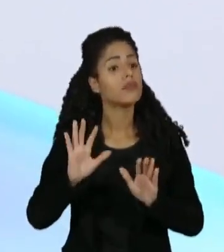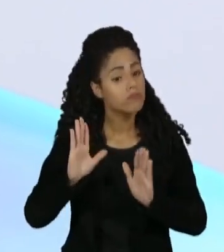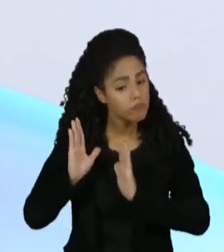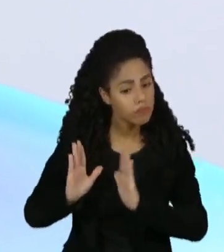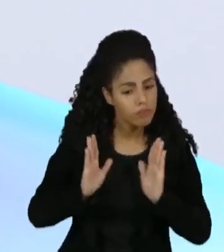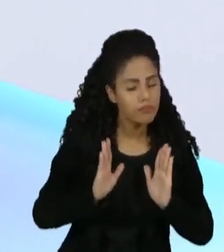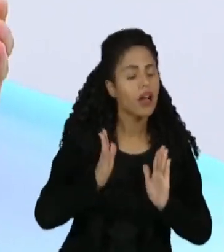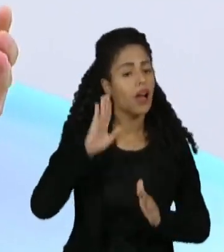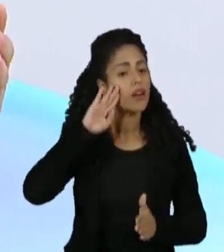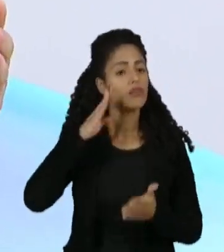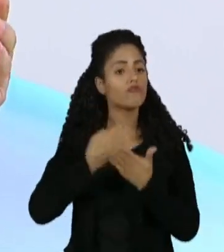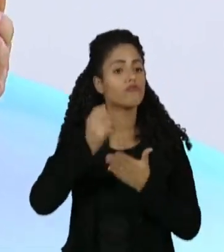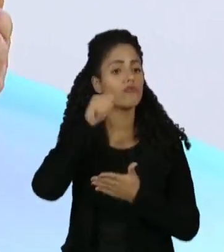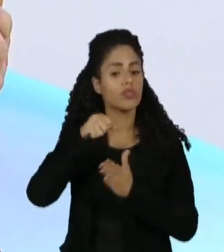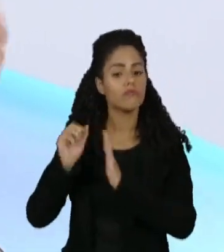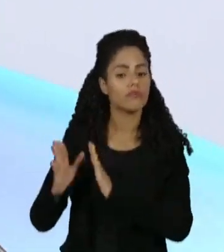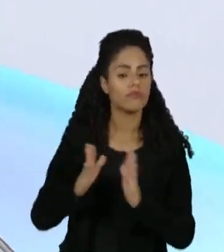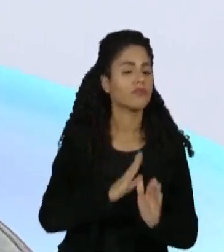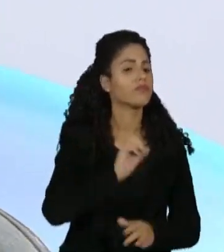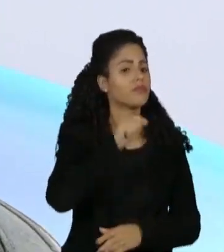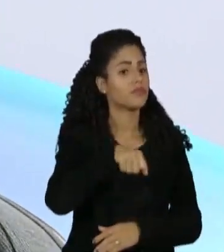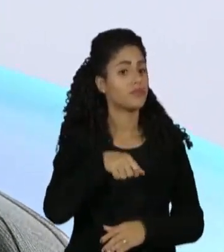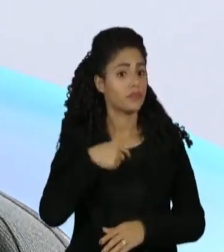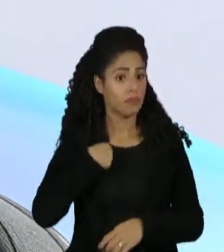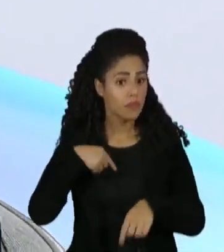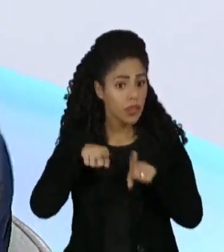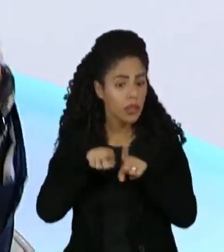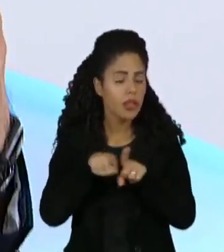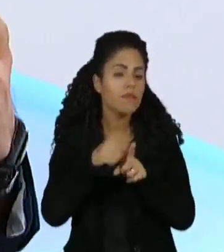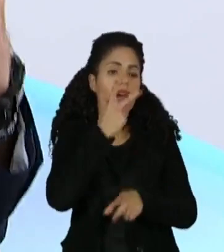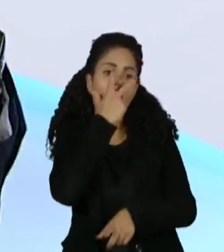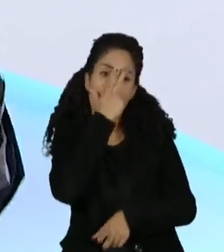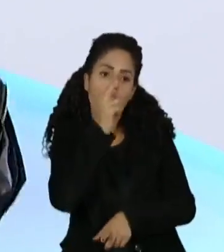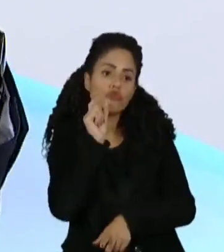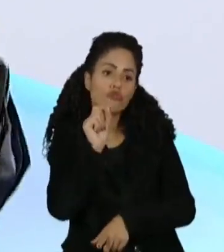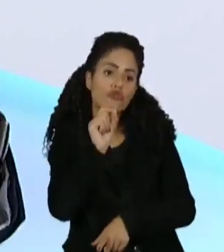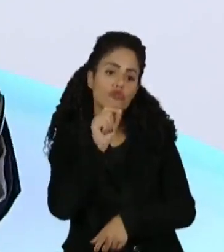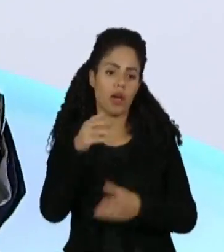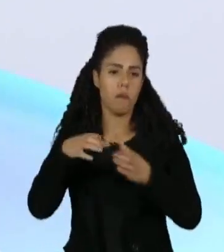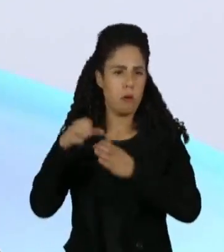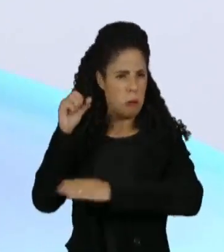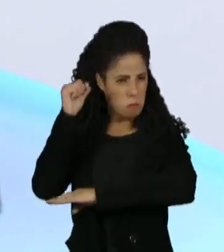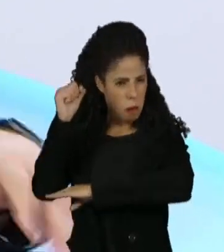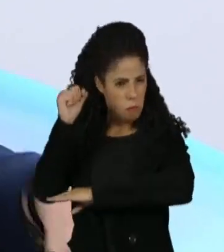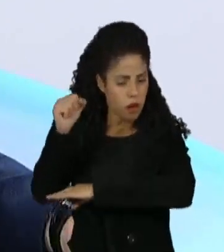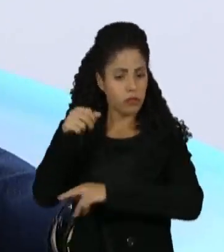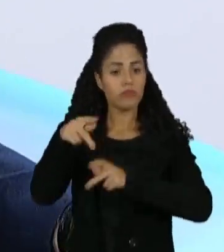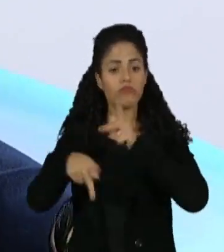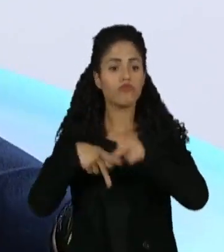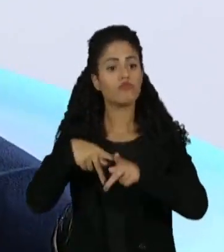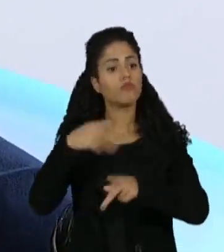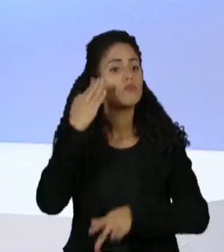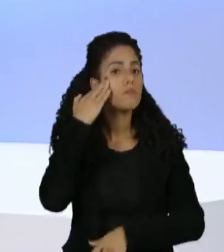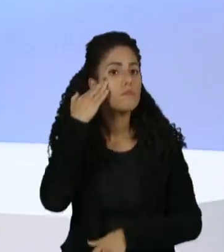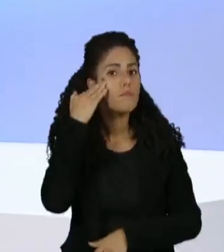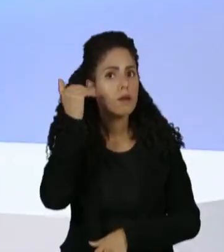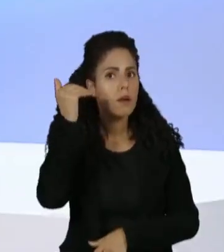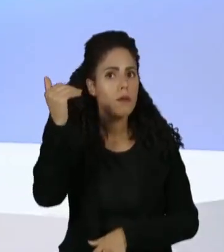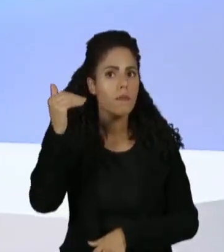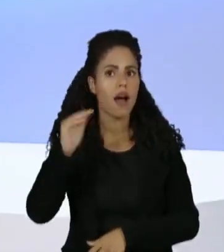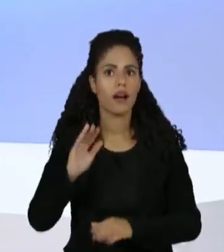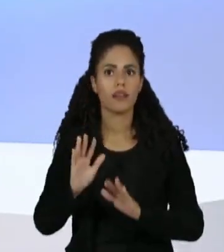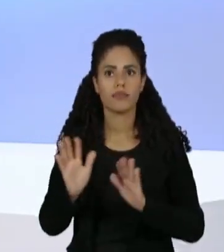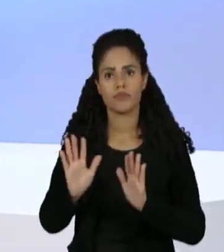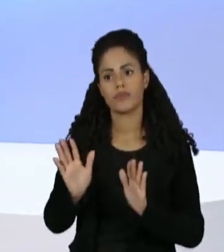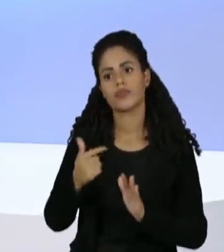processo em andamento, em marcha. E acho que essa condição de torcida mais popular do Brasil, é uma realidade... E que é o meu debate, tá? Não estou